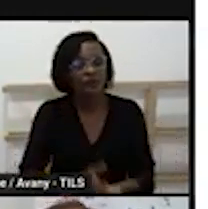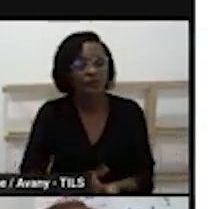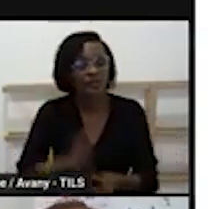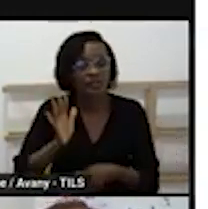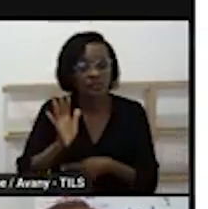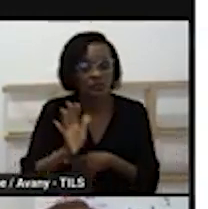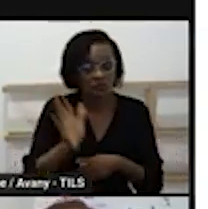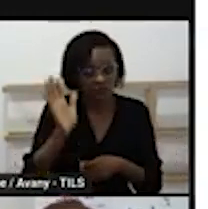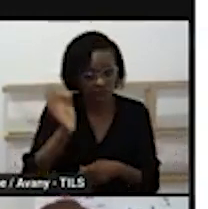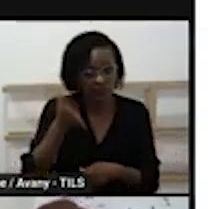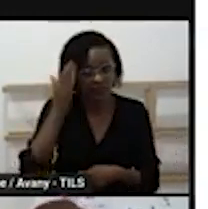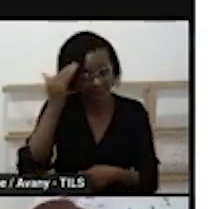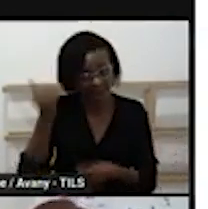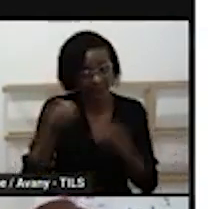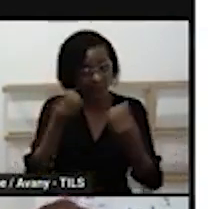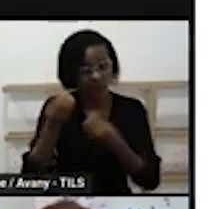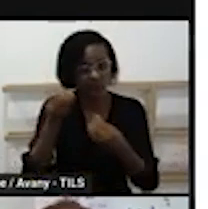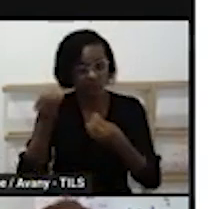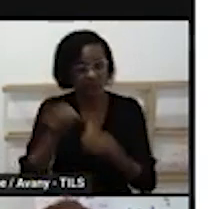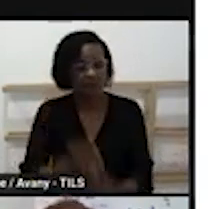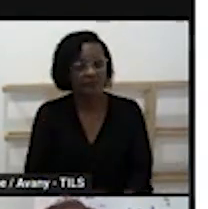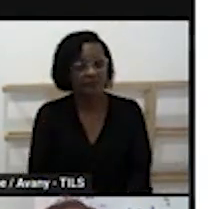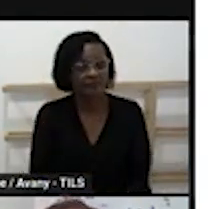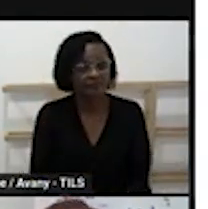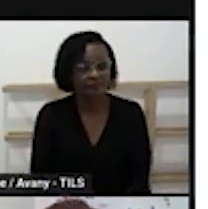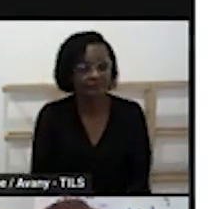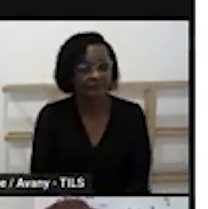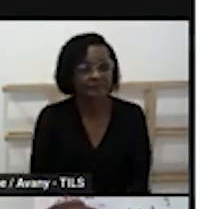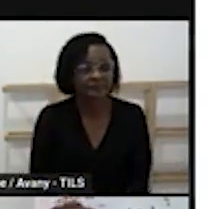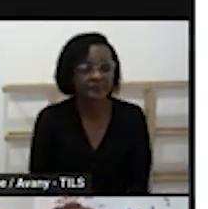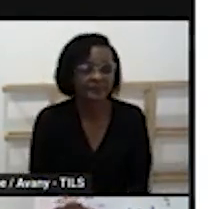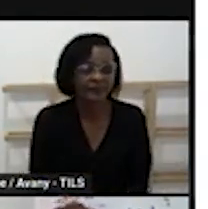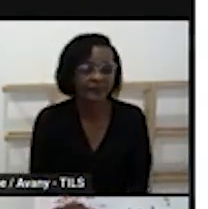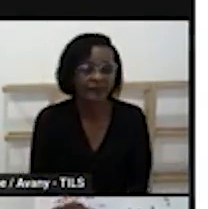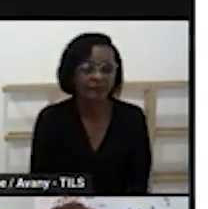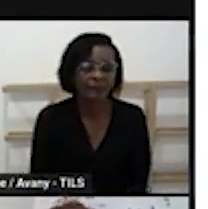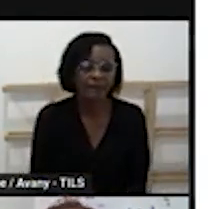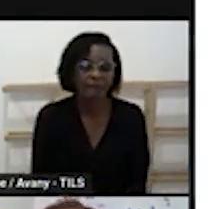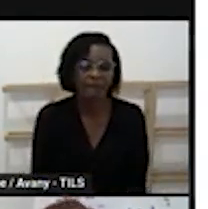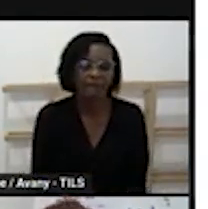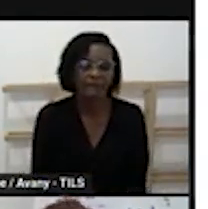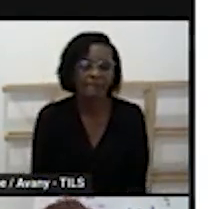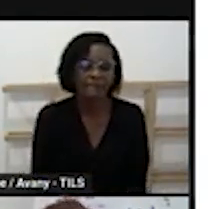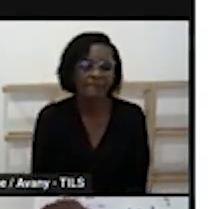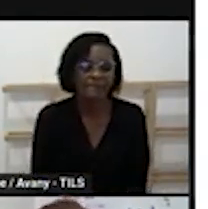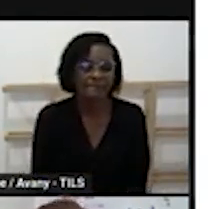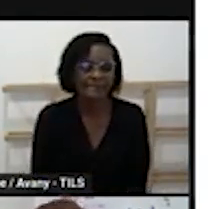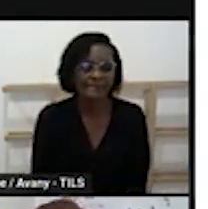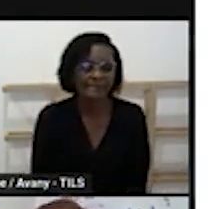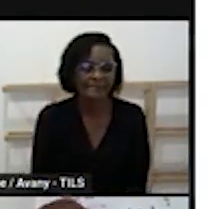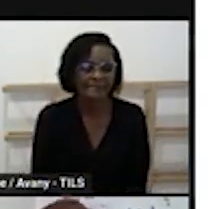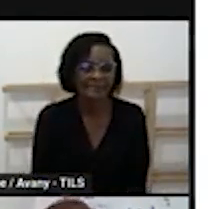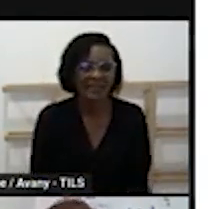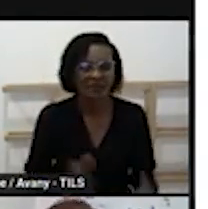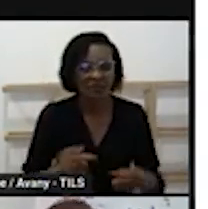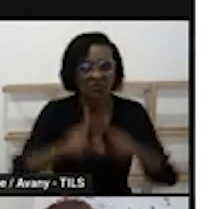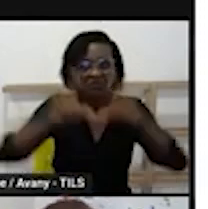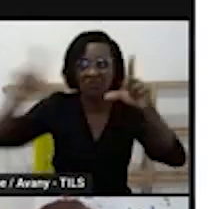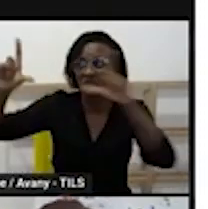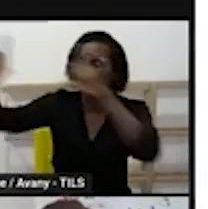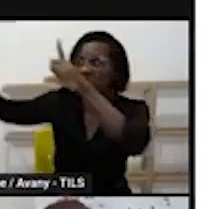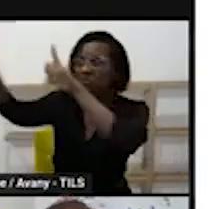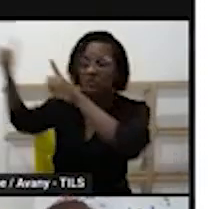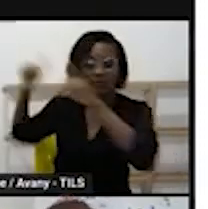claro que a gente não vai aqui estar fomentando o uso excessivo de tela a gente tem que ter essa